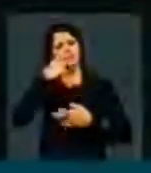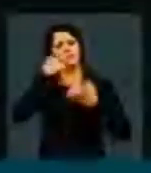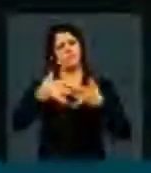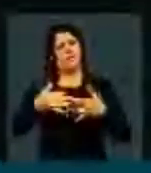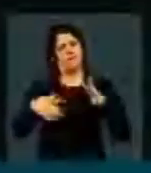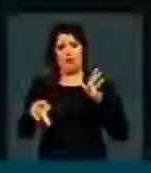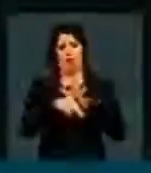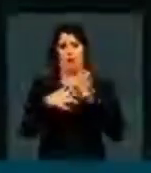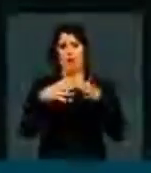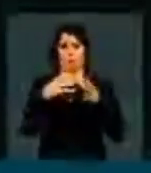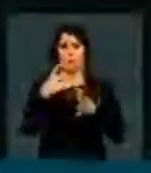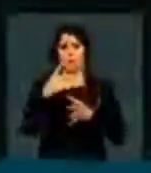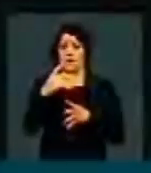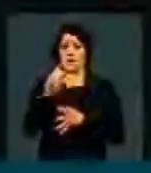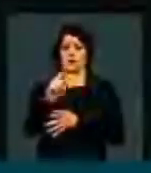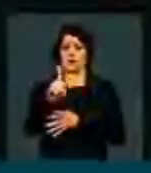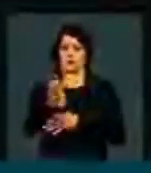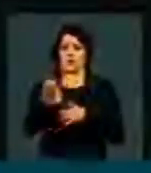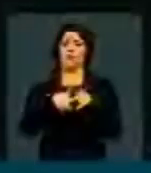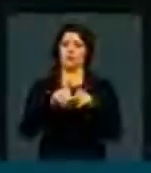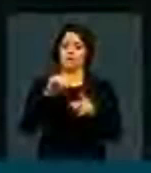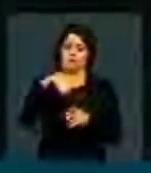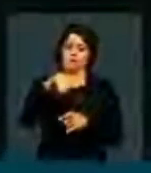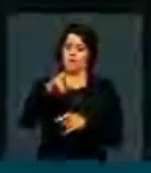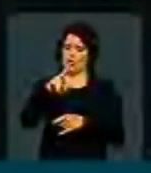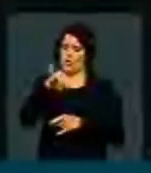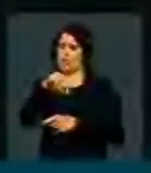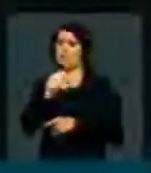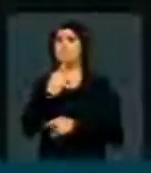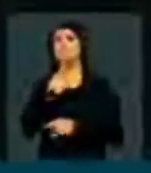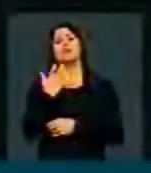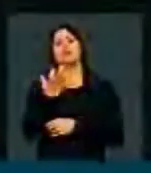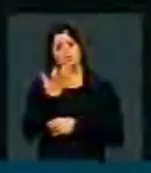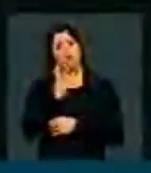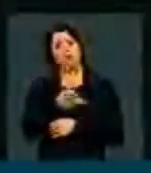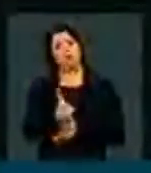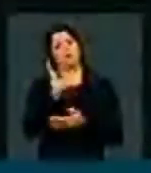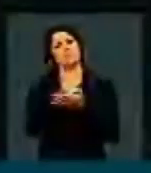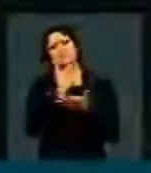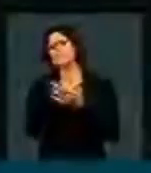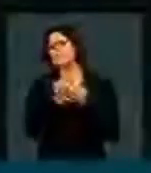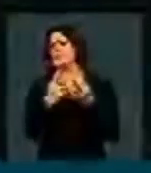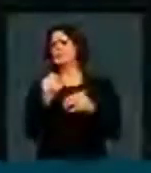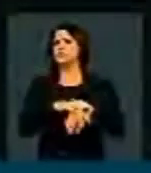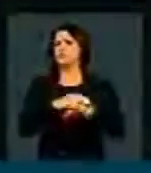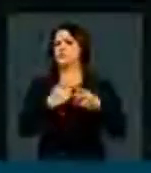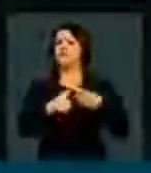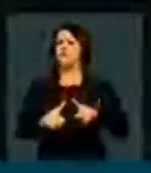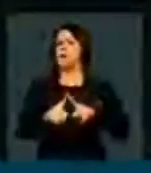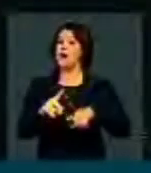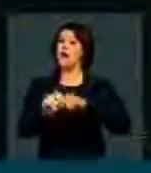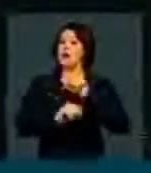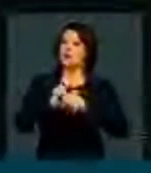parte do PSDB, da parte da minoria, a disposição de aprovar o marco civil está permanente o tempo todo. Ah, entretanto,